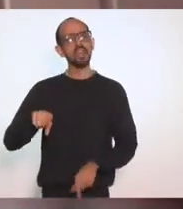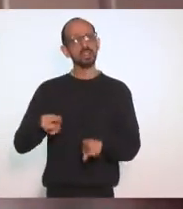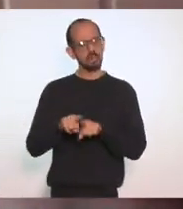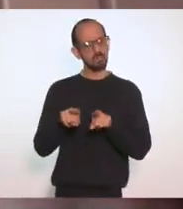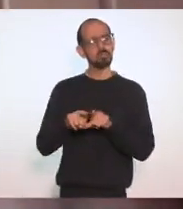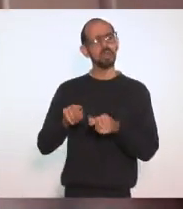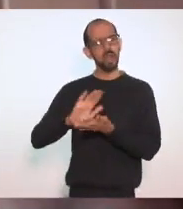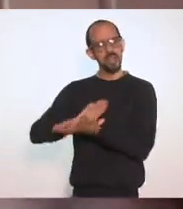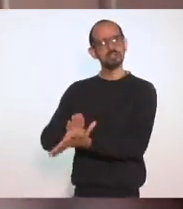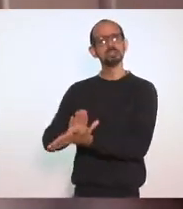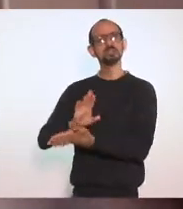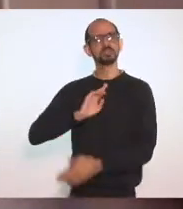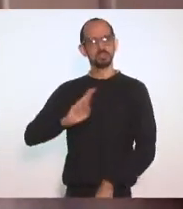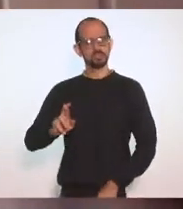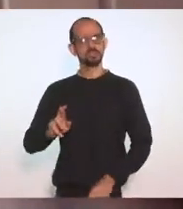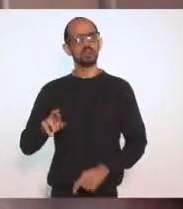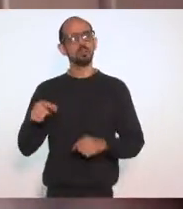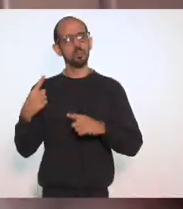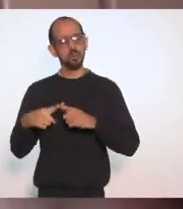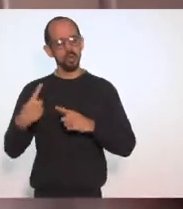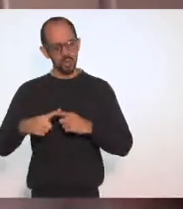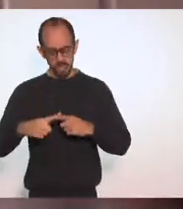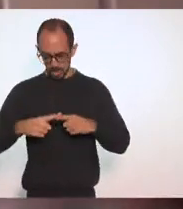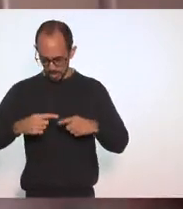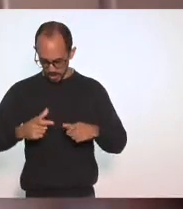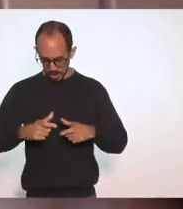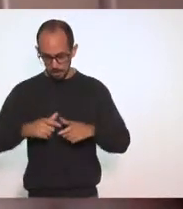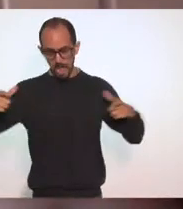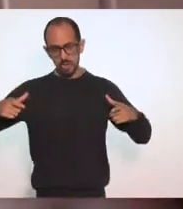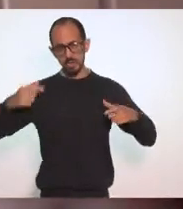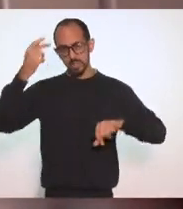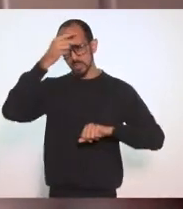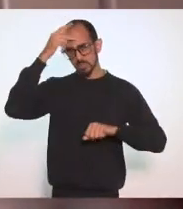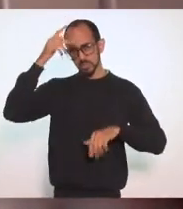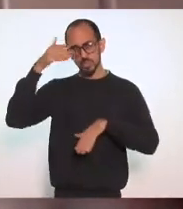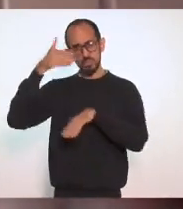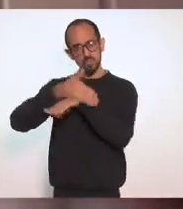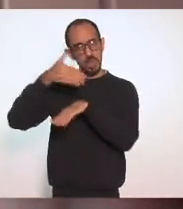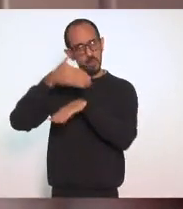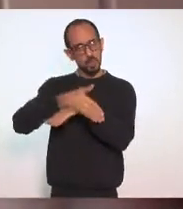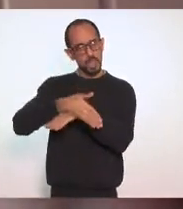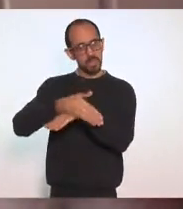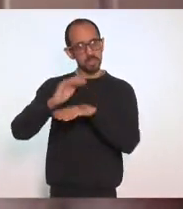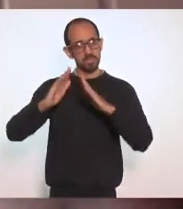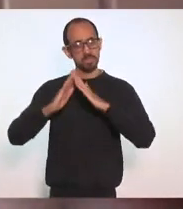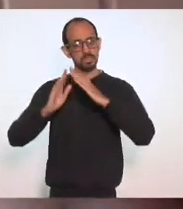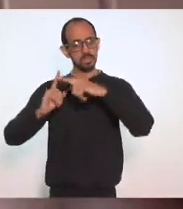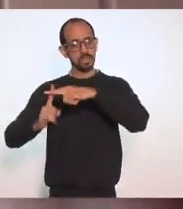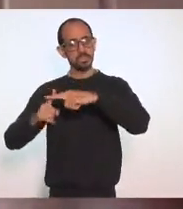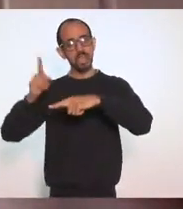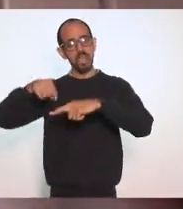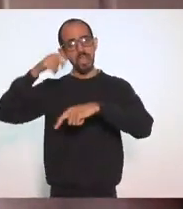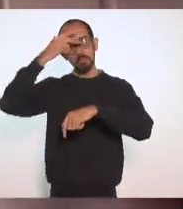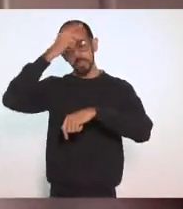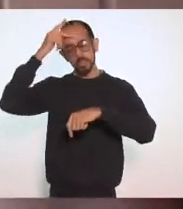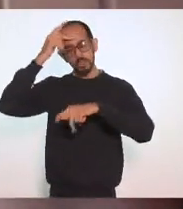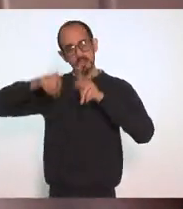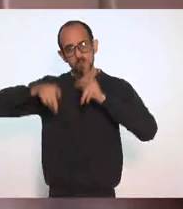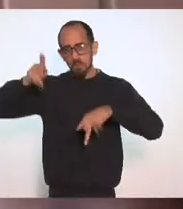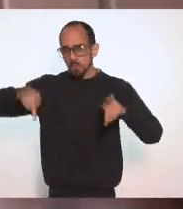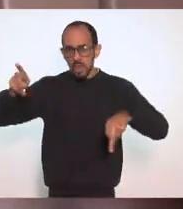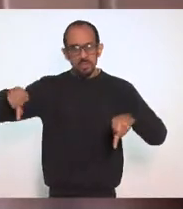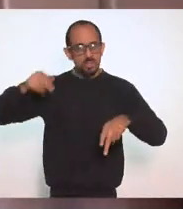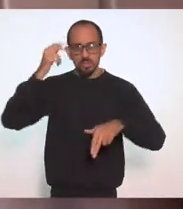Porque grande Parte das Pessoas Que congrega Nessas Igrejas São Pessoas Do povo Majoritariamente